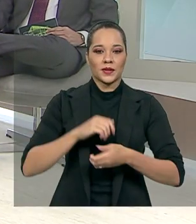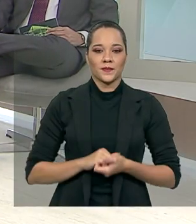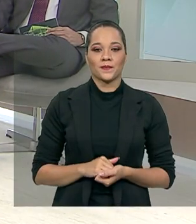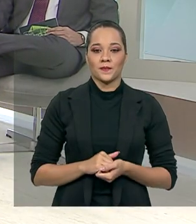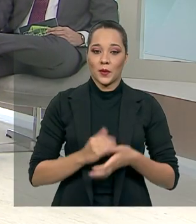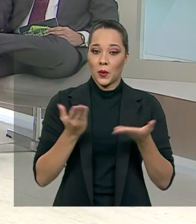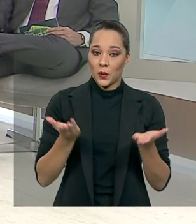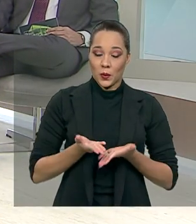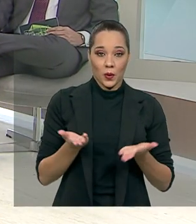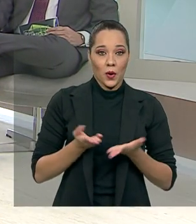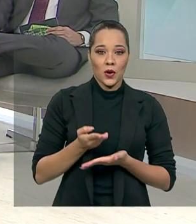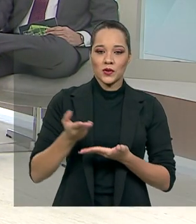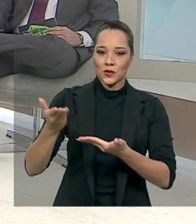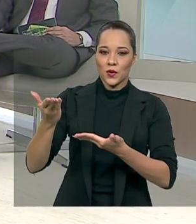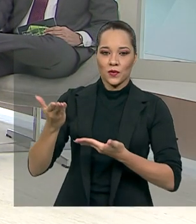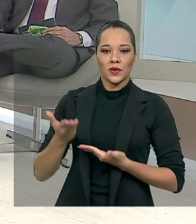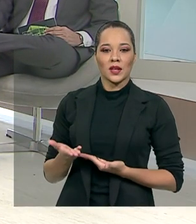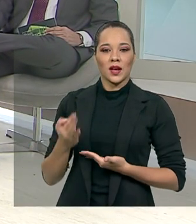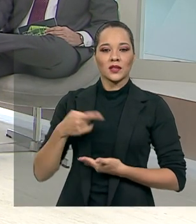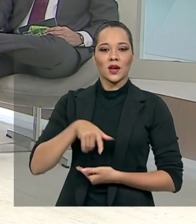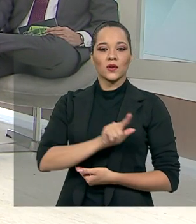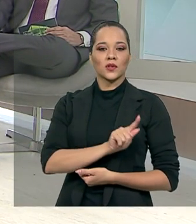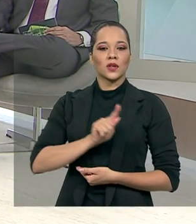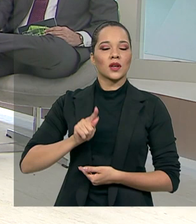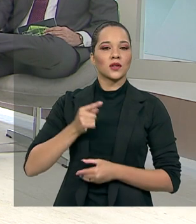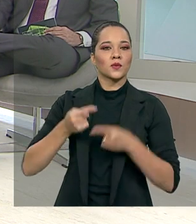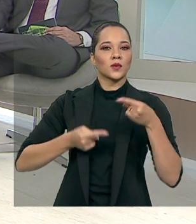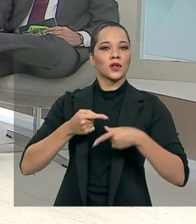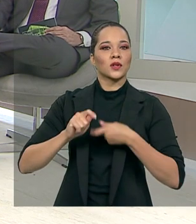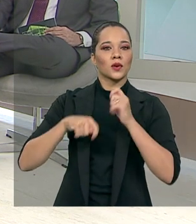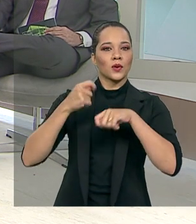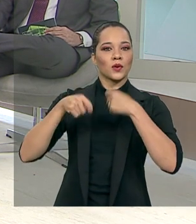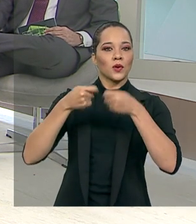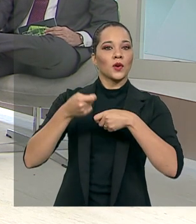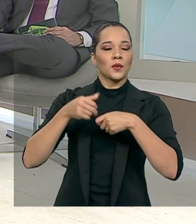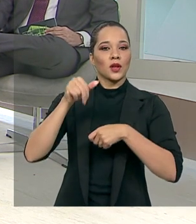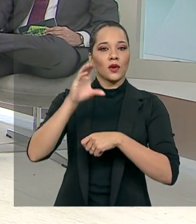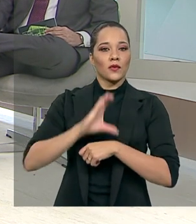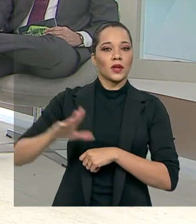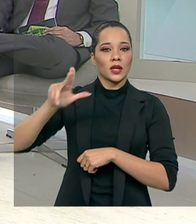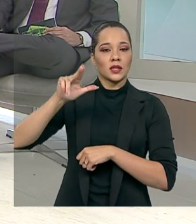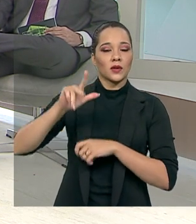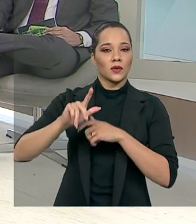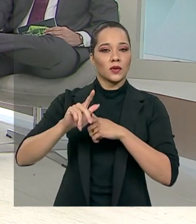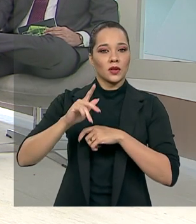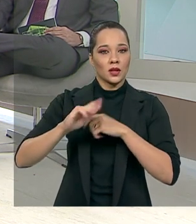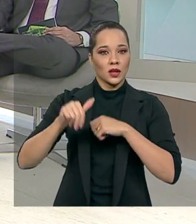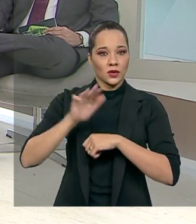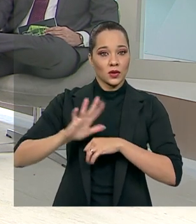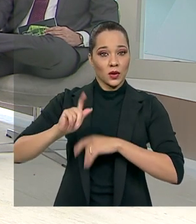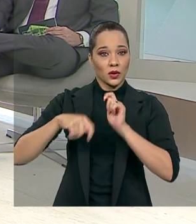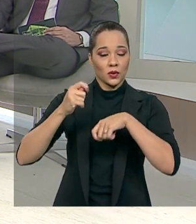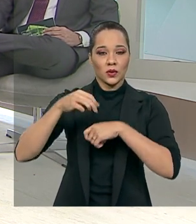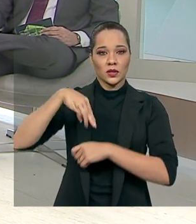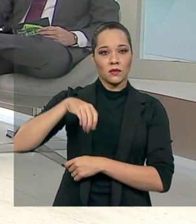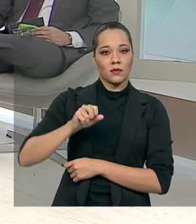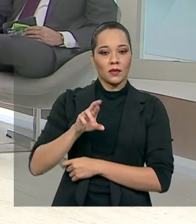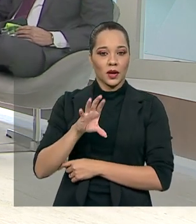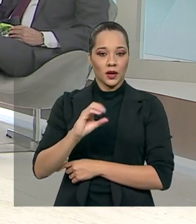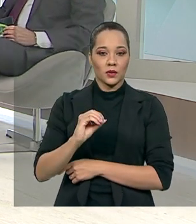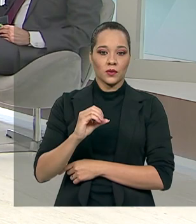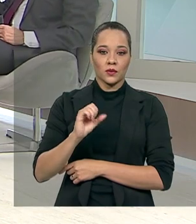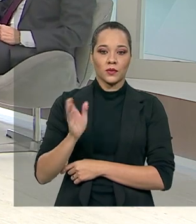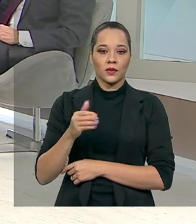programa de hoje, o nosso convidado é o gerente de Política Econômica da Confederação Nacional da Indústria, Mário Sérgio Telles.